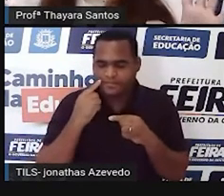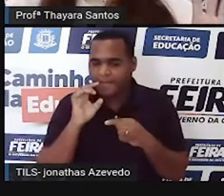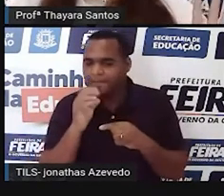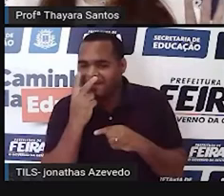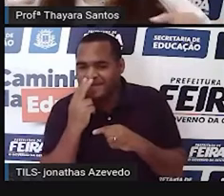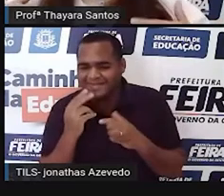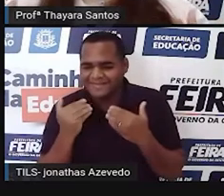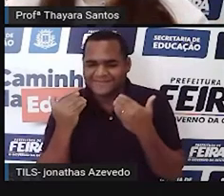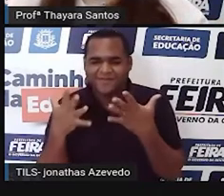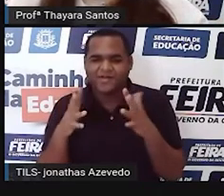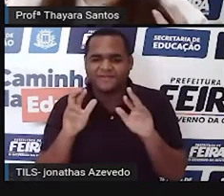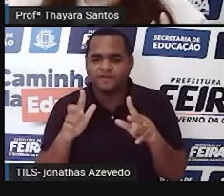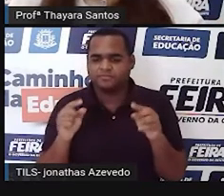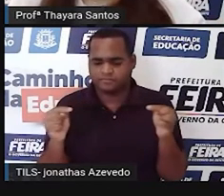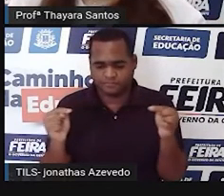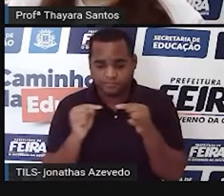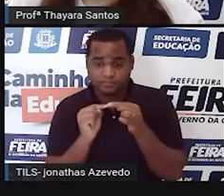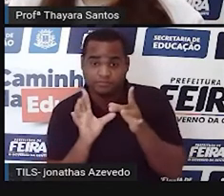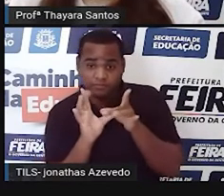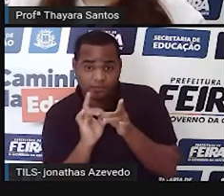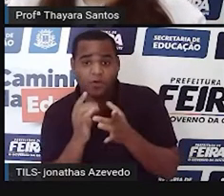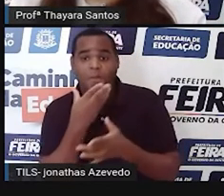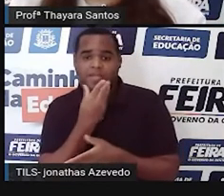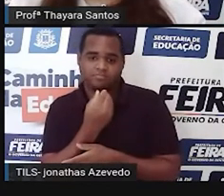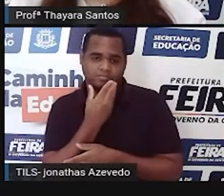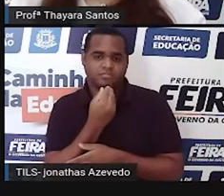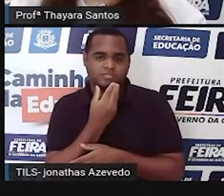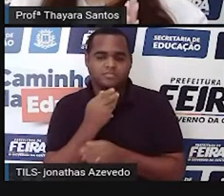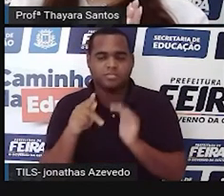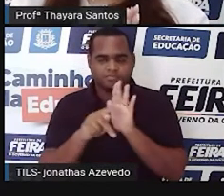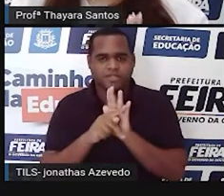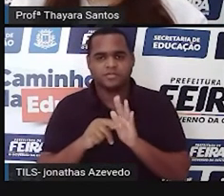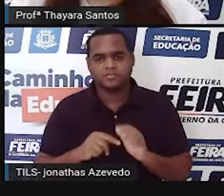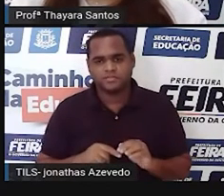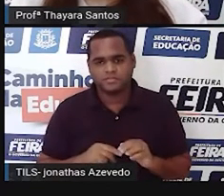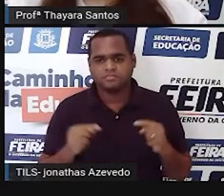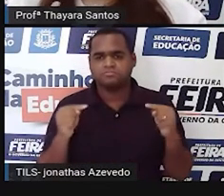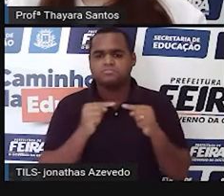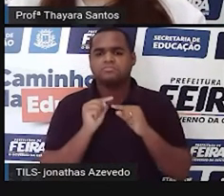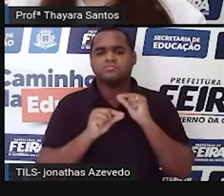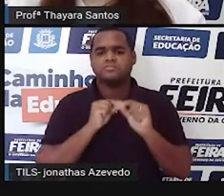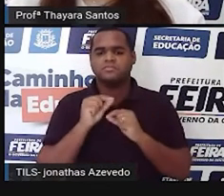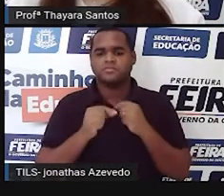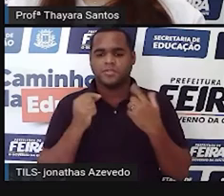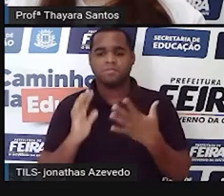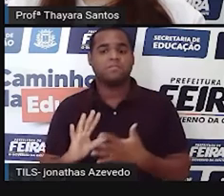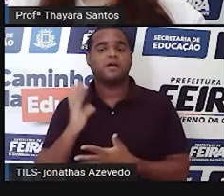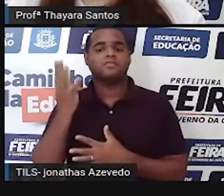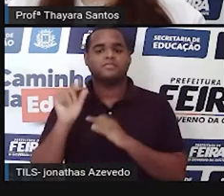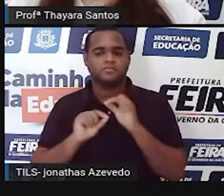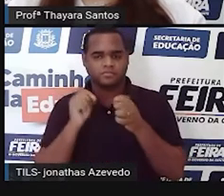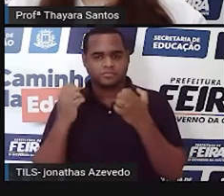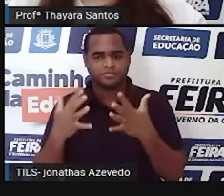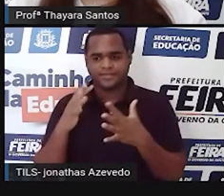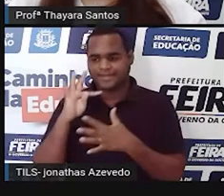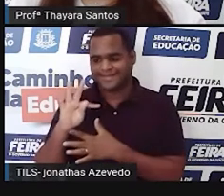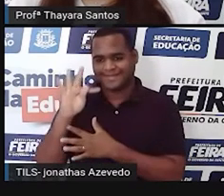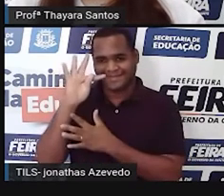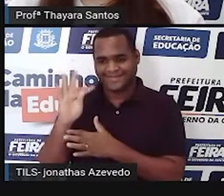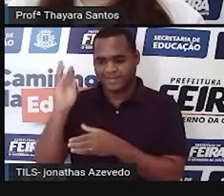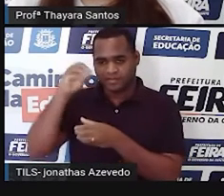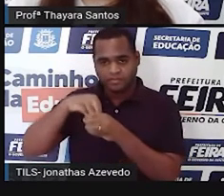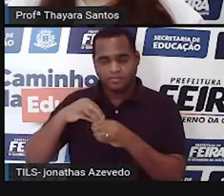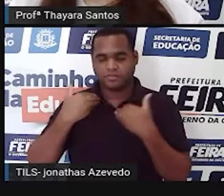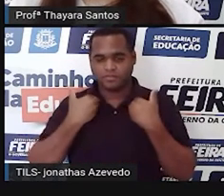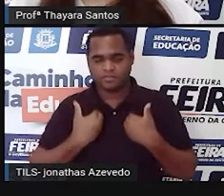corpo, ele está ali anexado ao corpo do homem. E isso tem uma razão. O é que acontece? A temperatura interna do